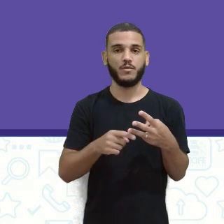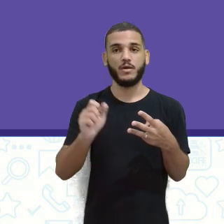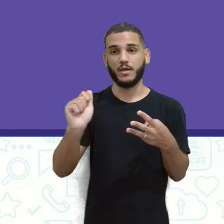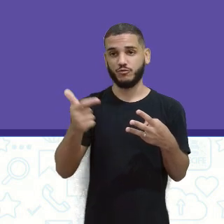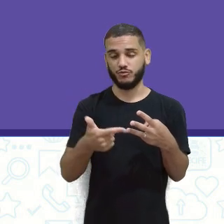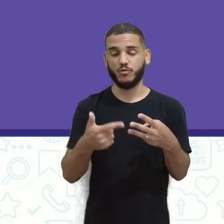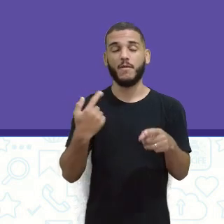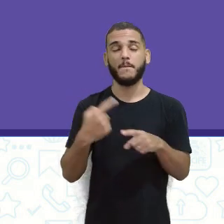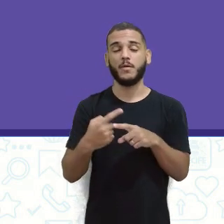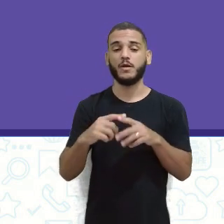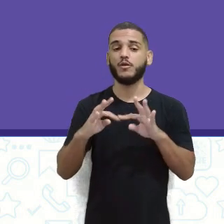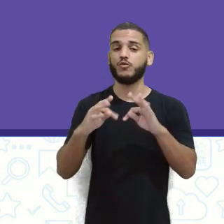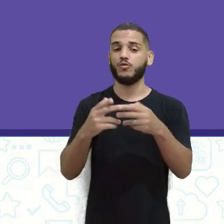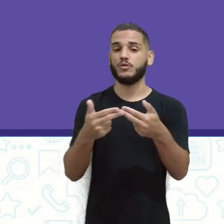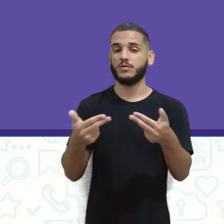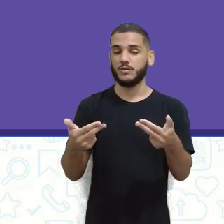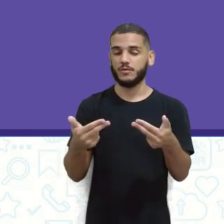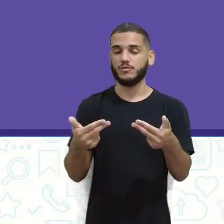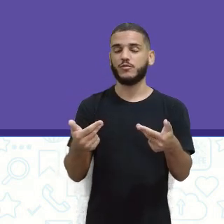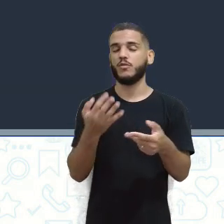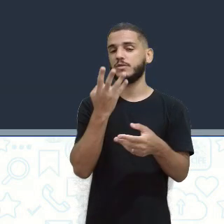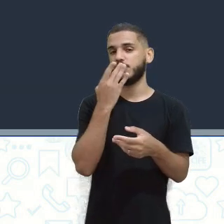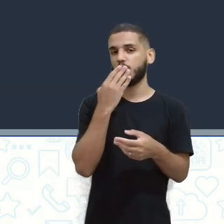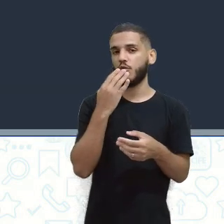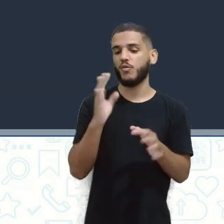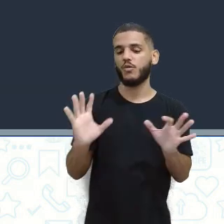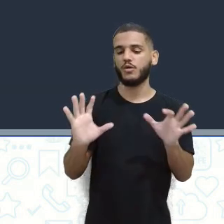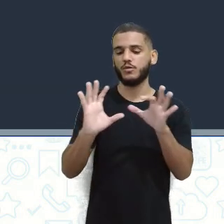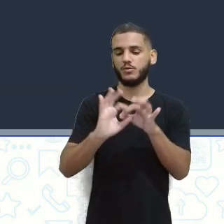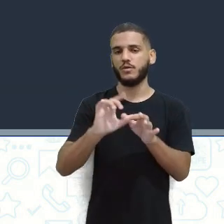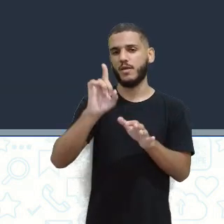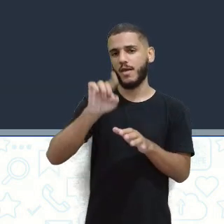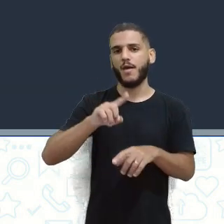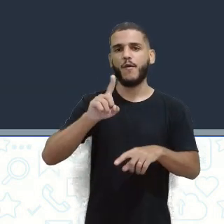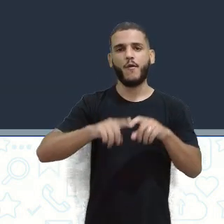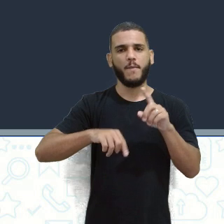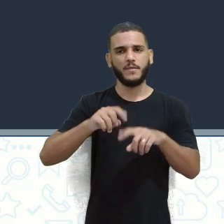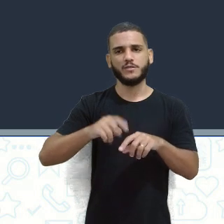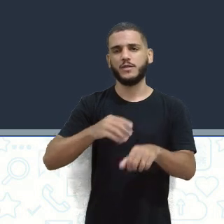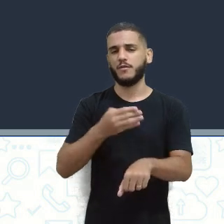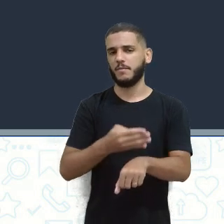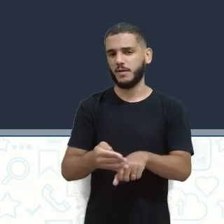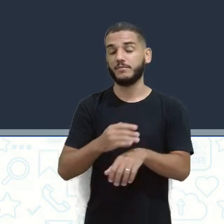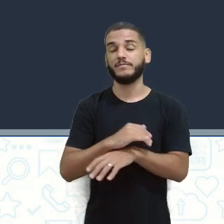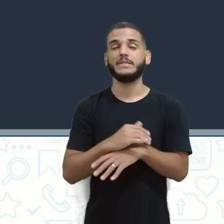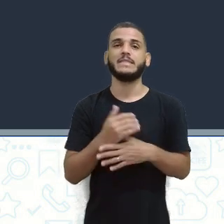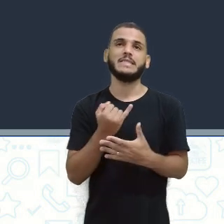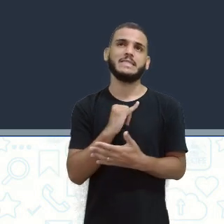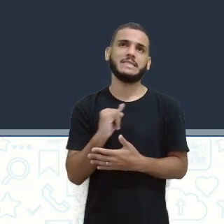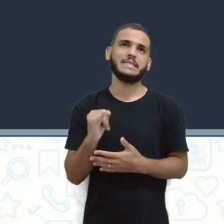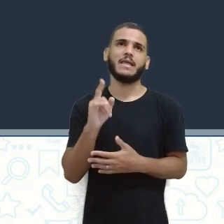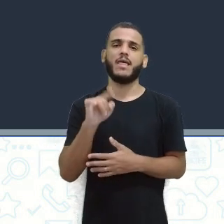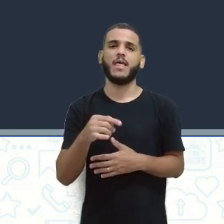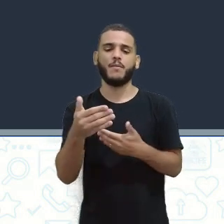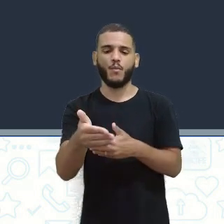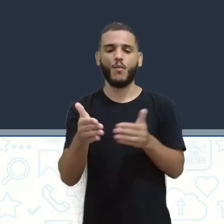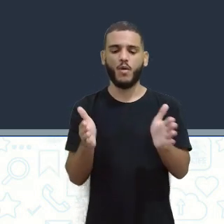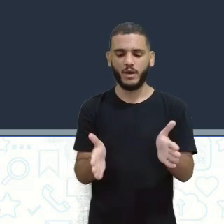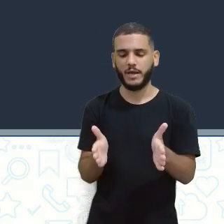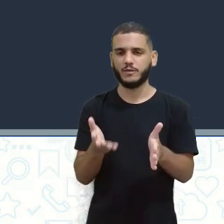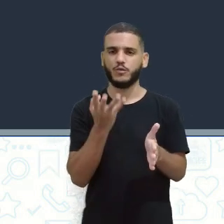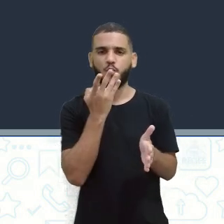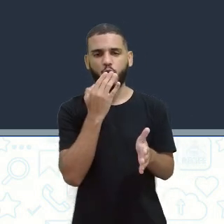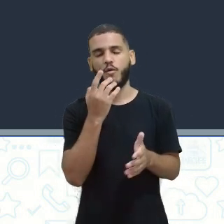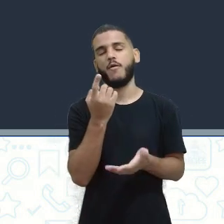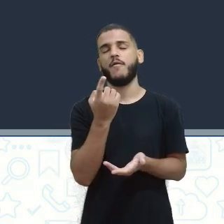unidas pros nossos olhos, o objeto será visto como branco. E se for uma caixa vermelha, professora?